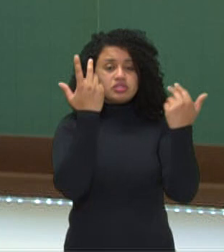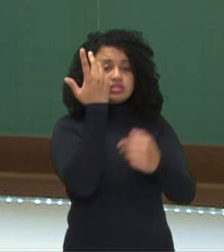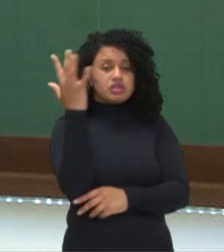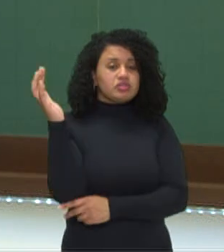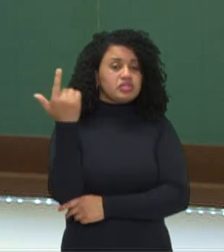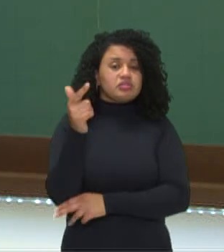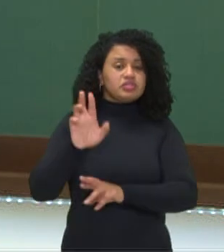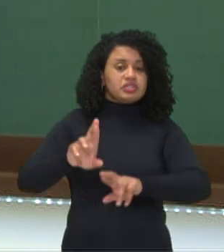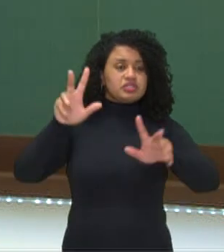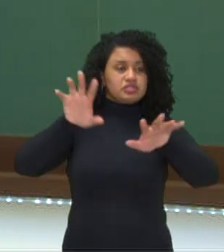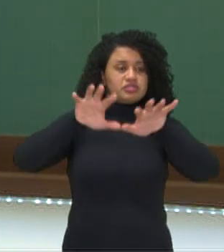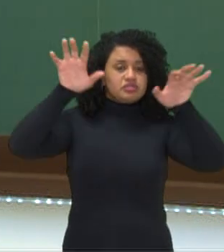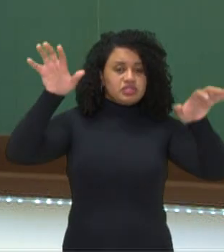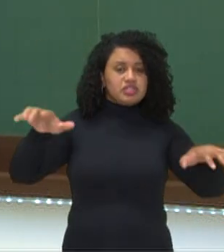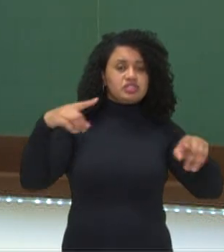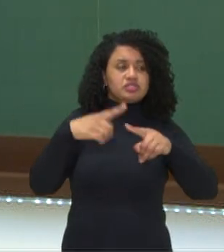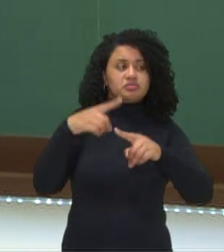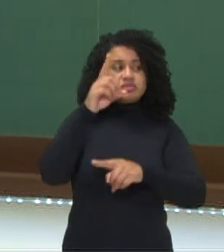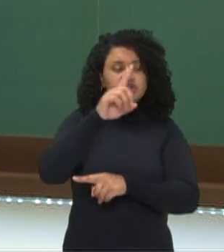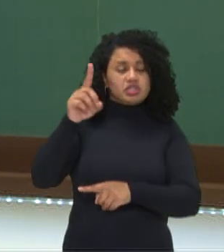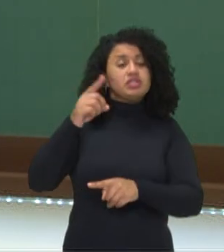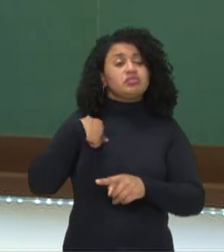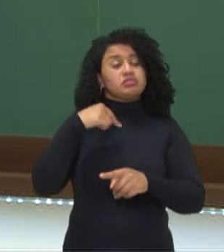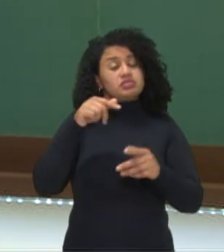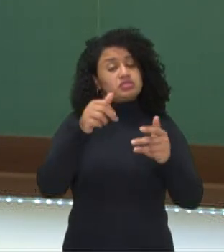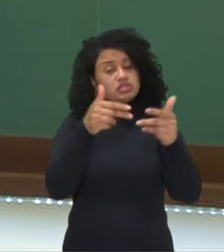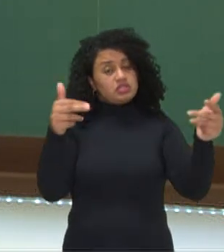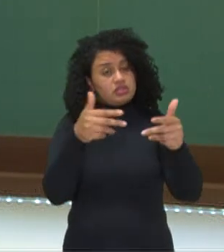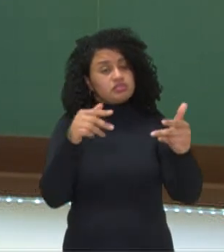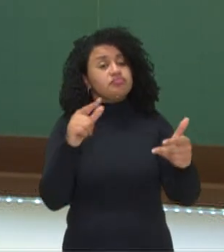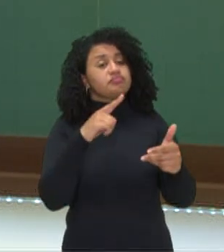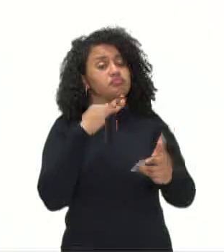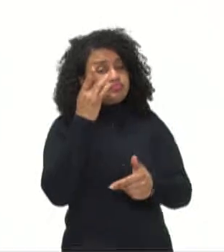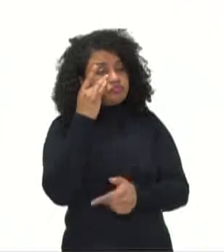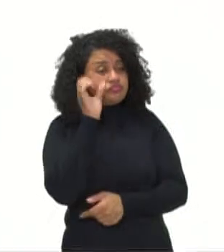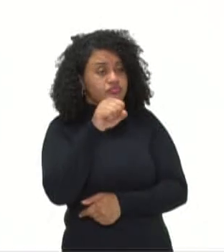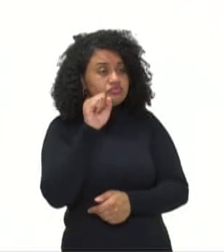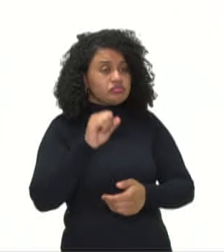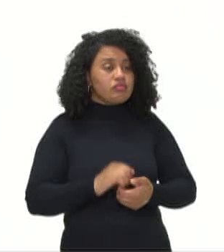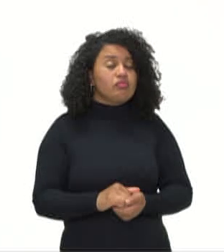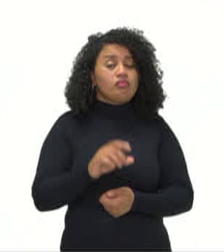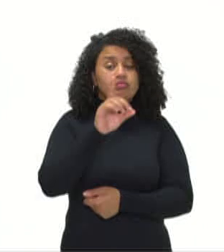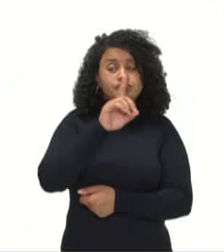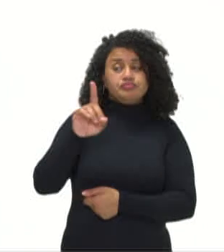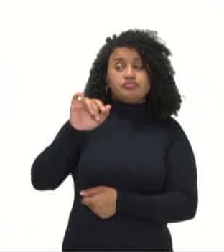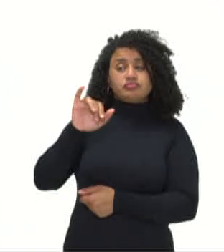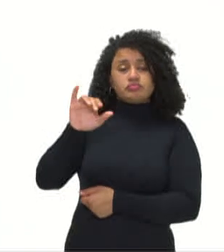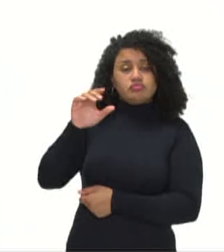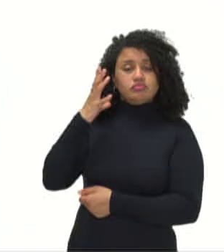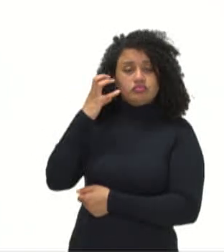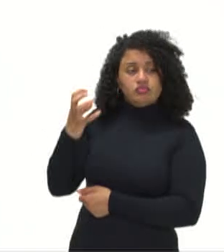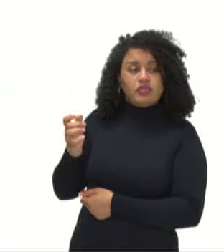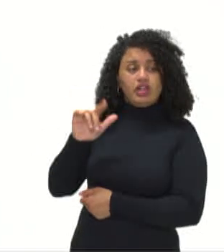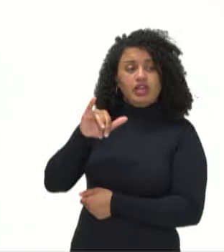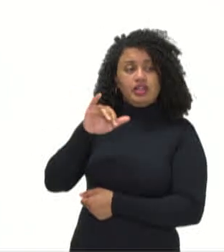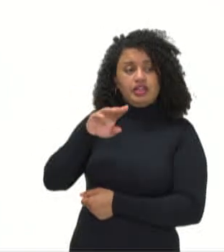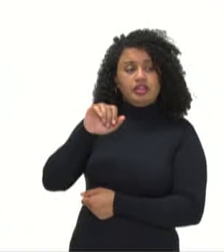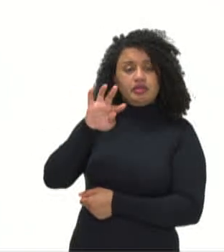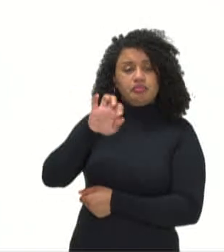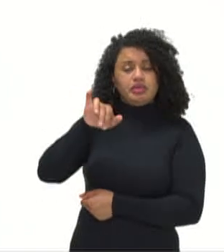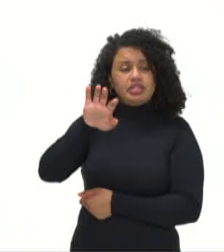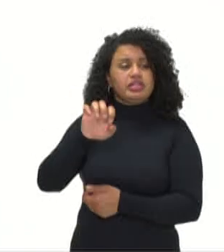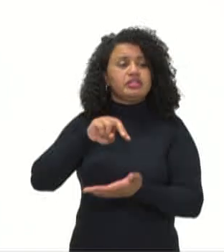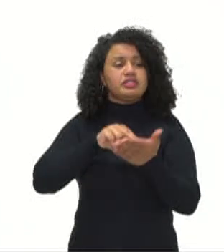Por quê? Porque Deus está nas próprias coisas. Deus para Espinoza é imanente. Imanente no